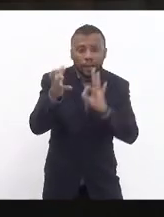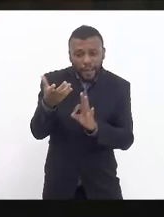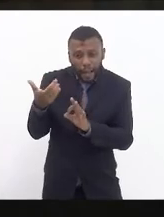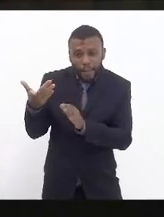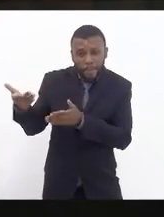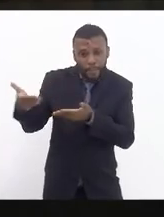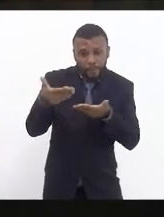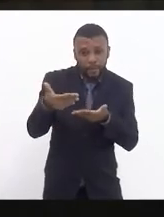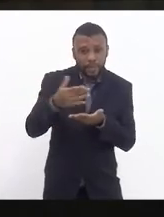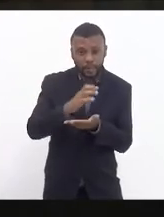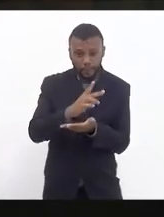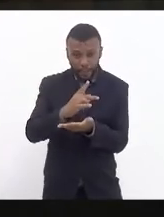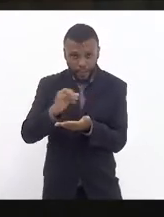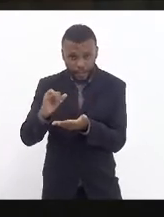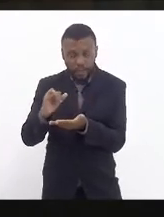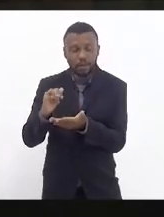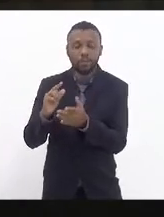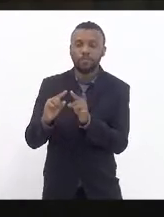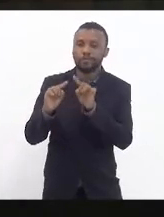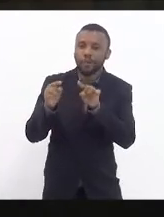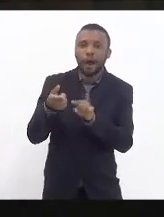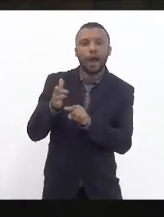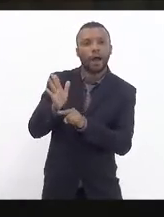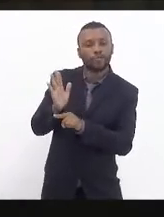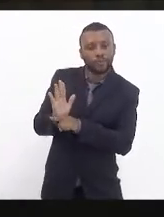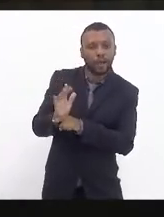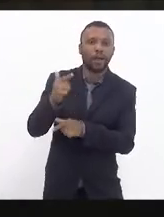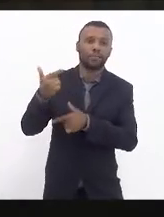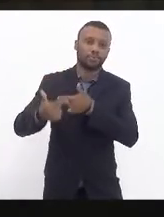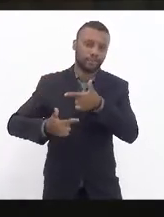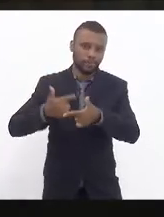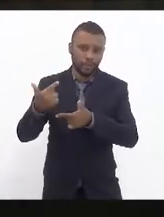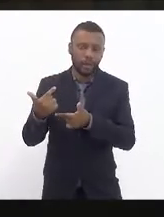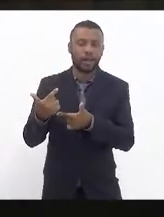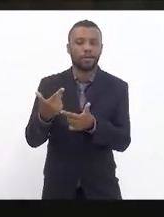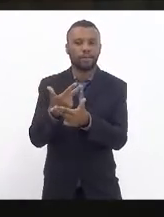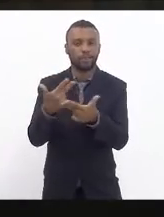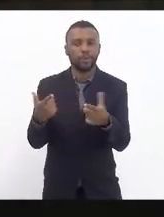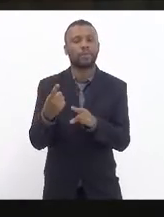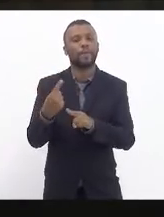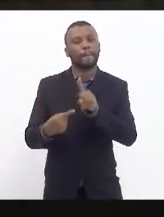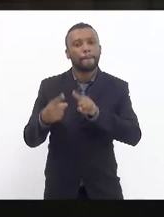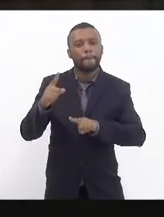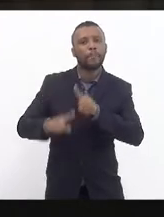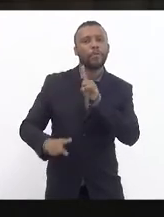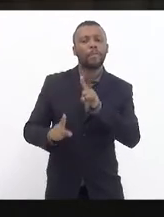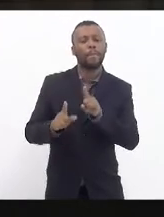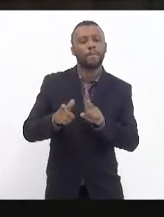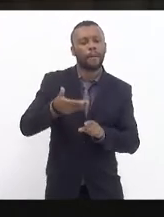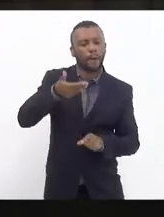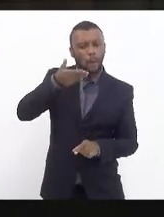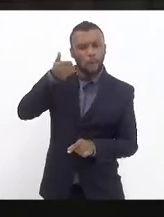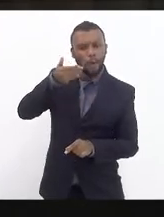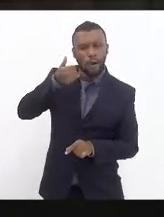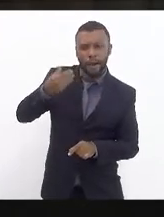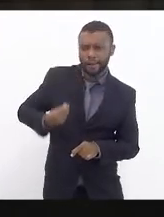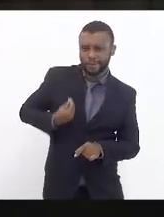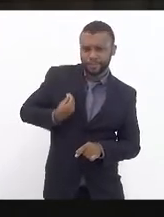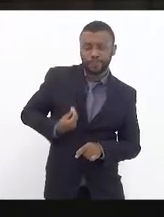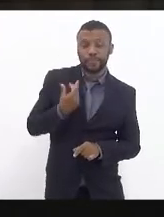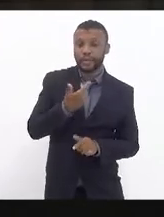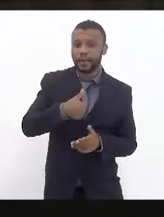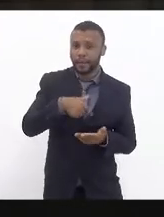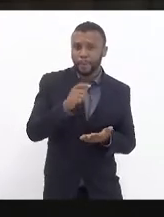de forma a ajudar nos trabalhos a ajudar que as coisas avancem para melhorar a vida do passageiro daquele que paga a tarifa